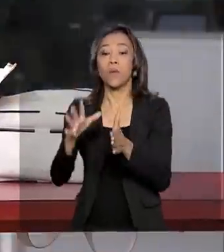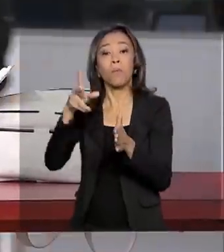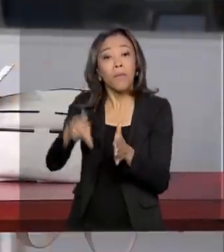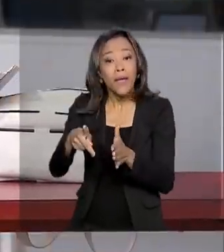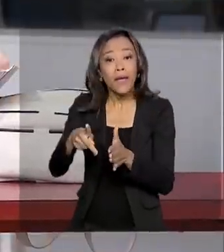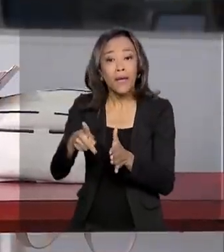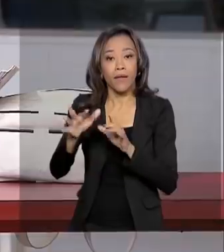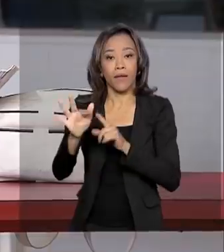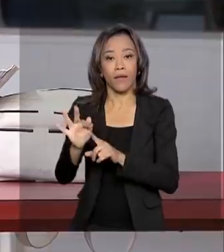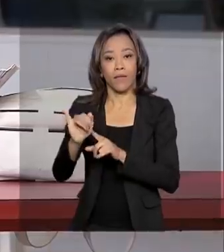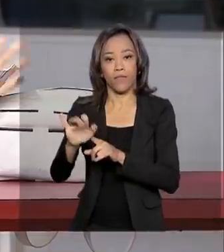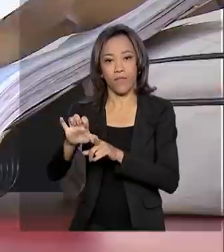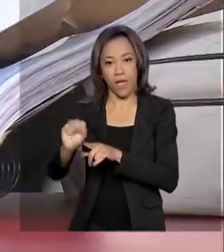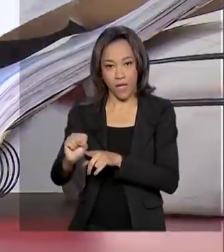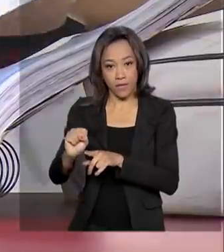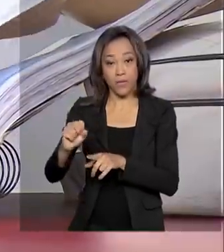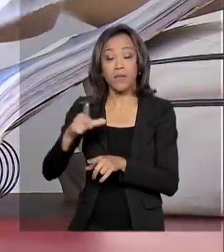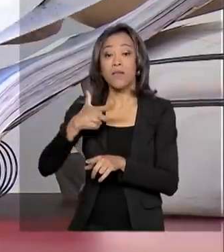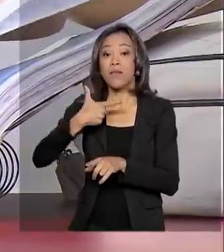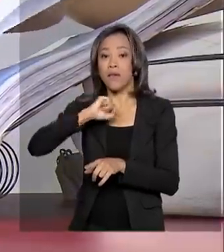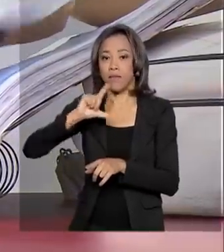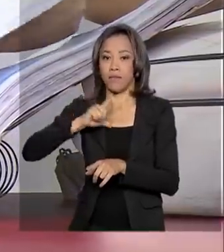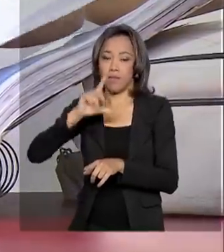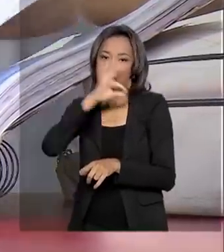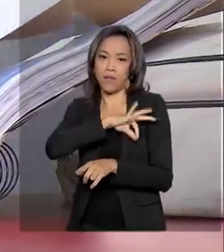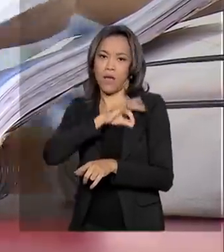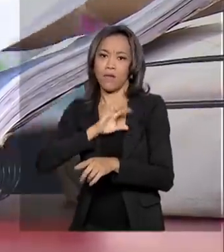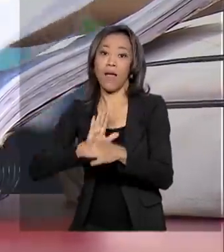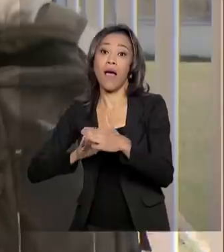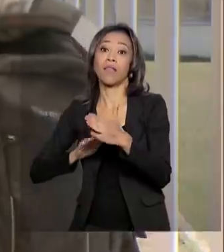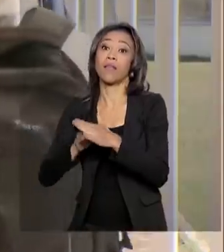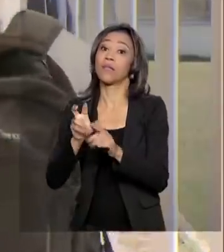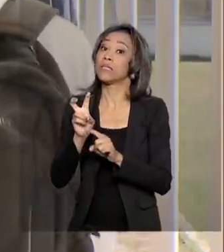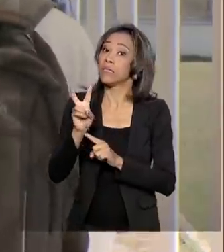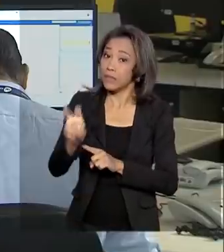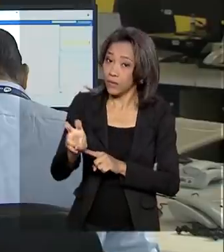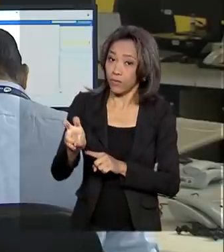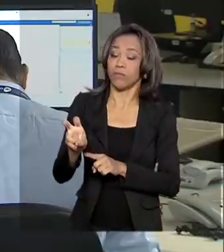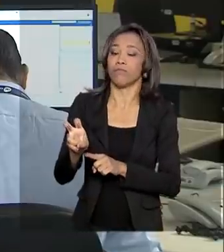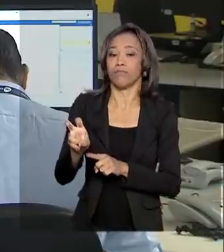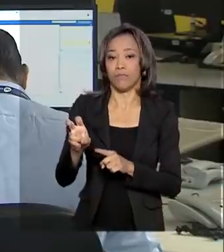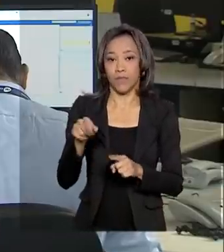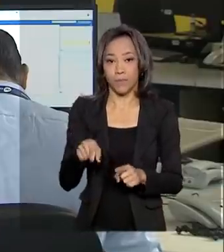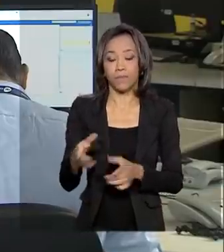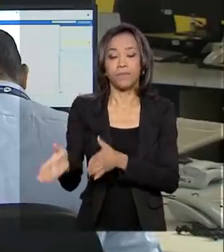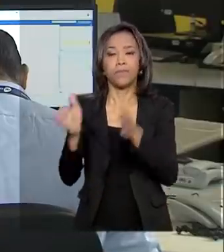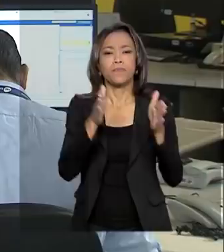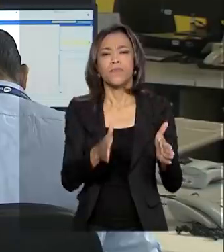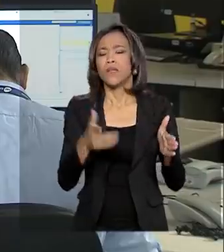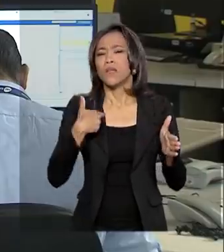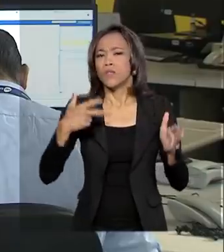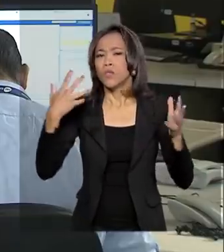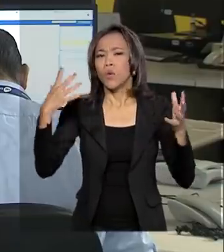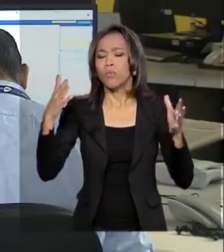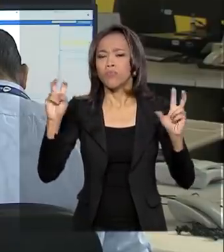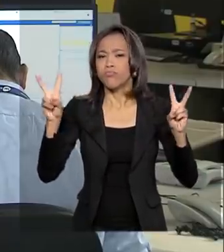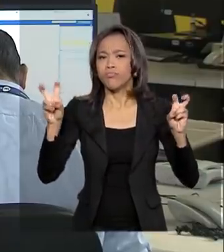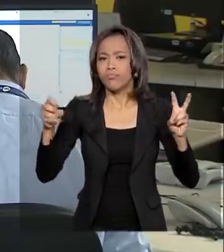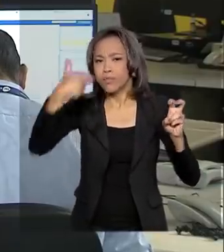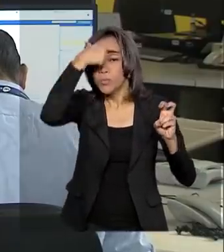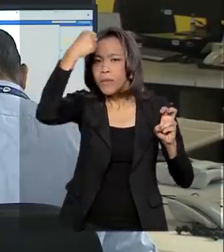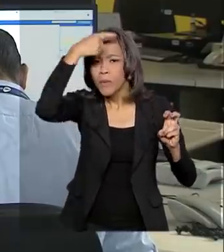é direcionado a quem tem renda per capita mensal familiar de até cinco salários mínimos. E falando em ensino superior, Renata,